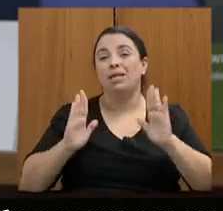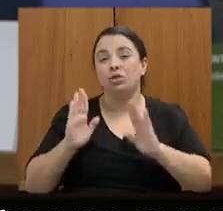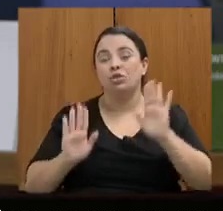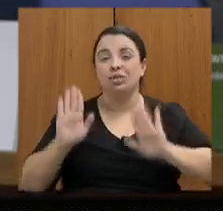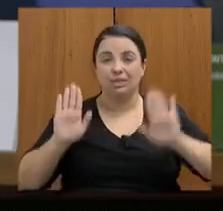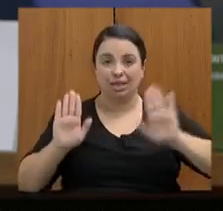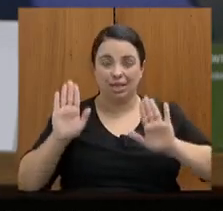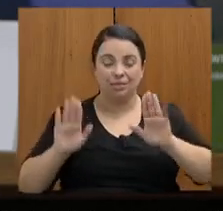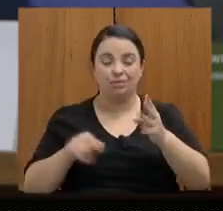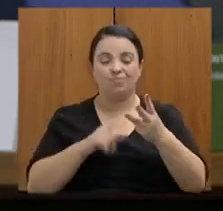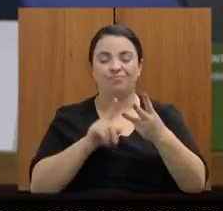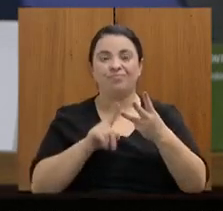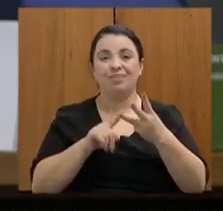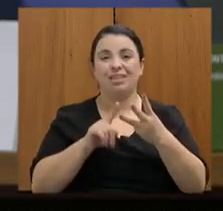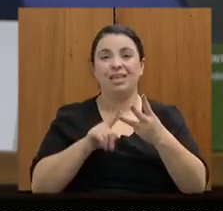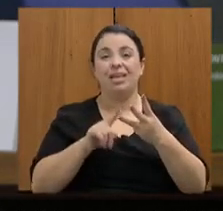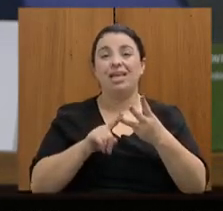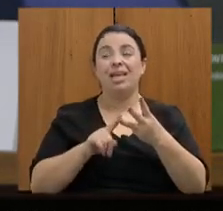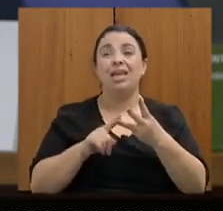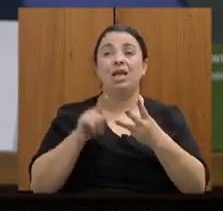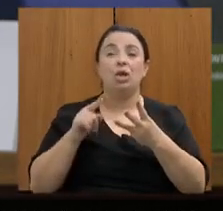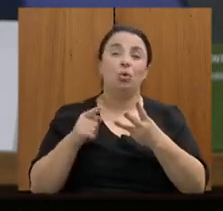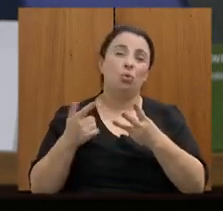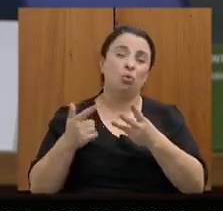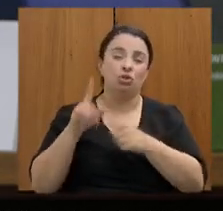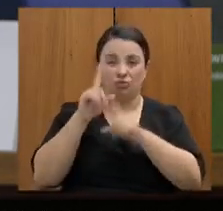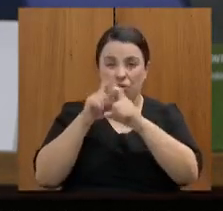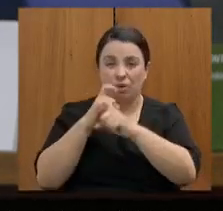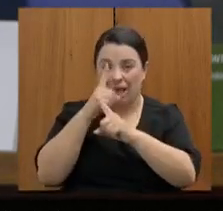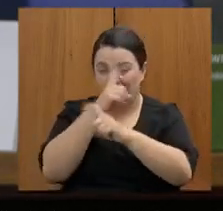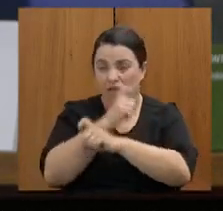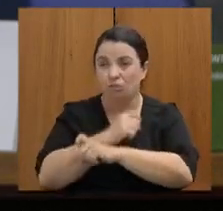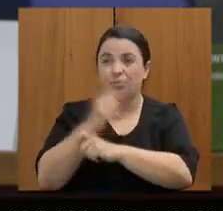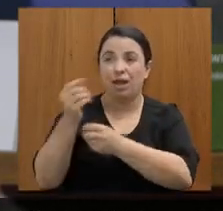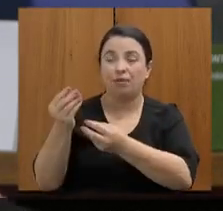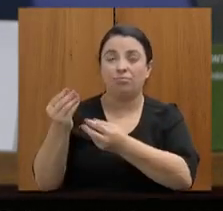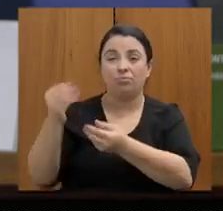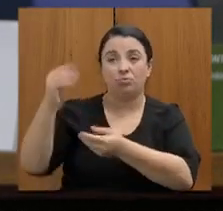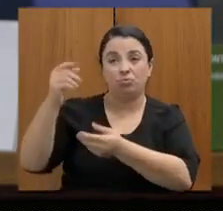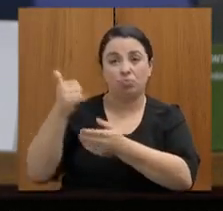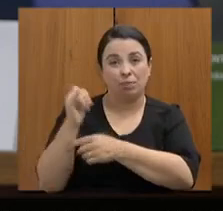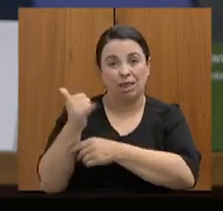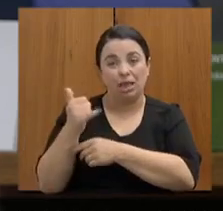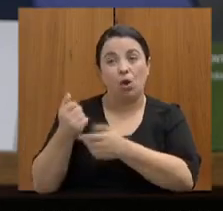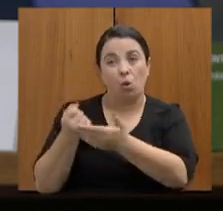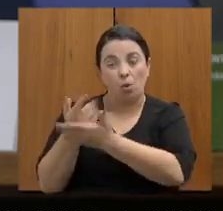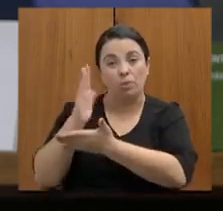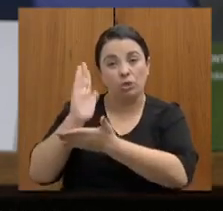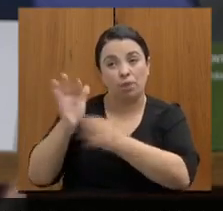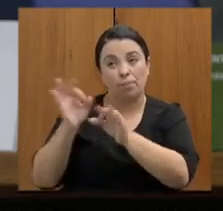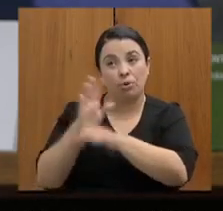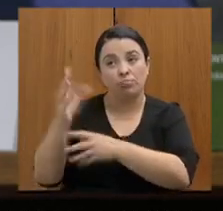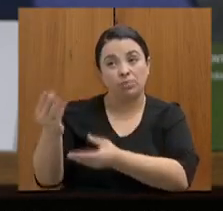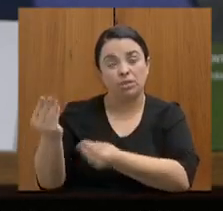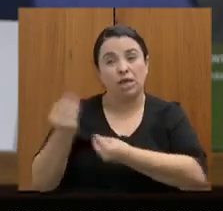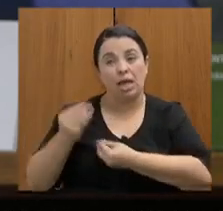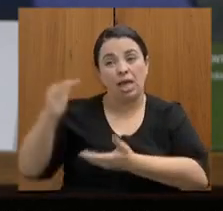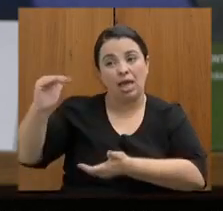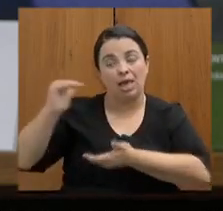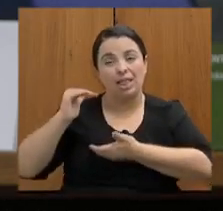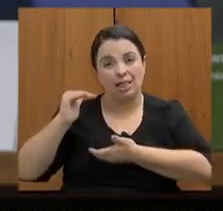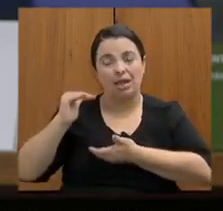crise de semicondutores esse processo todo foi acompanhado pelas nossas instâncias de